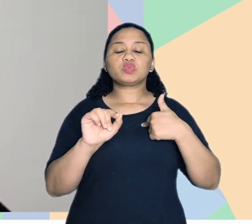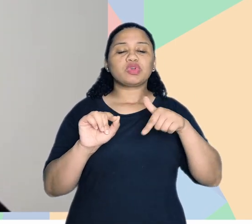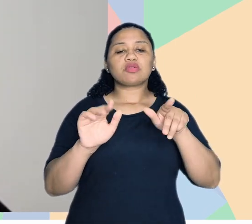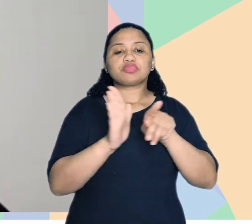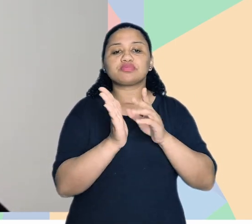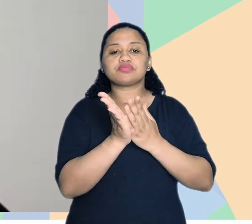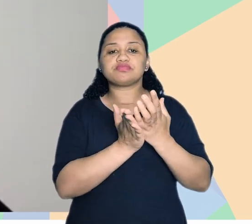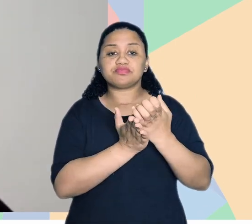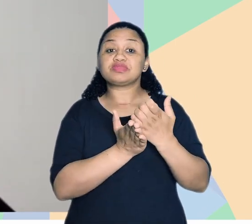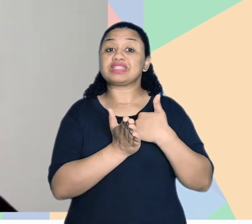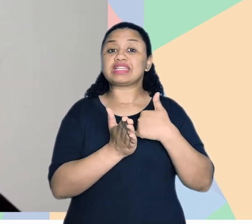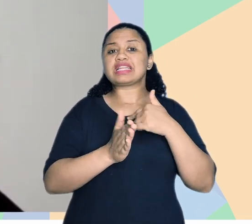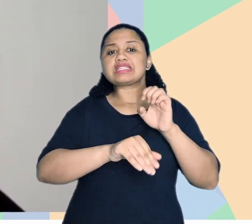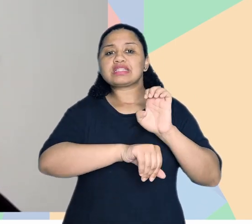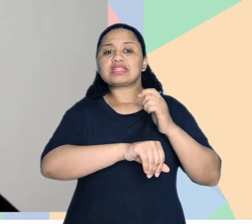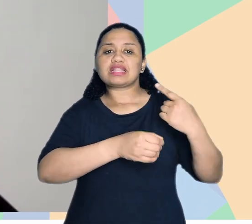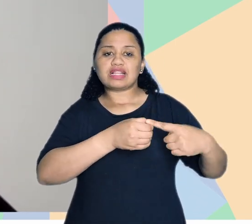universitária à cidade que fala.